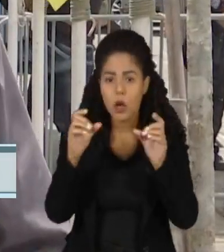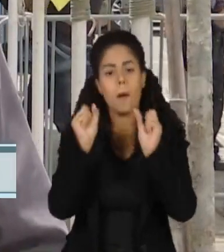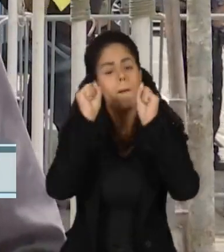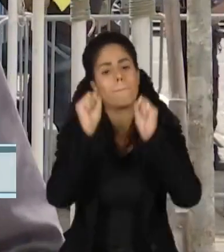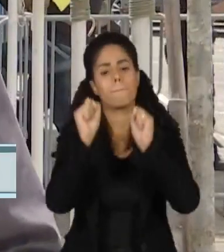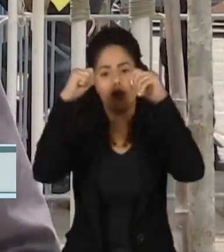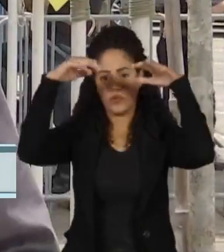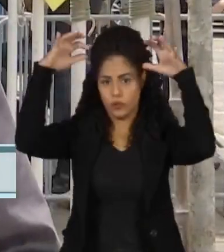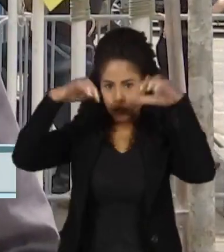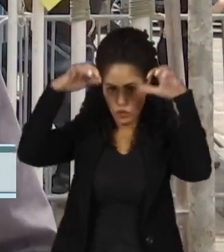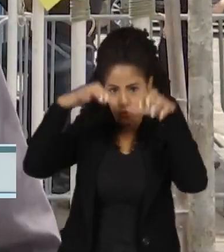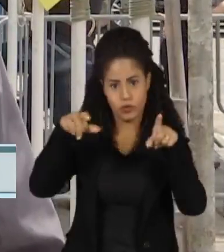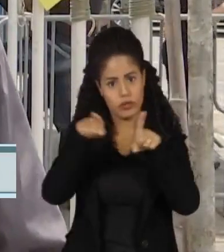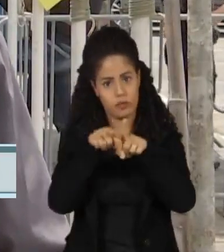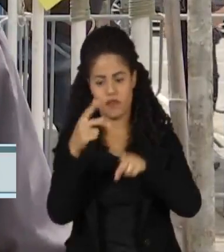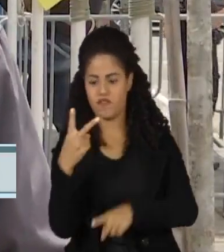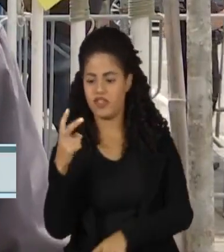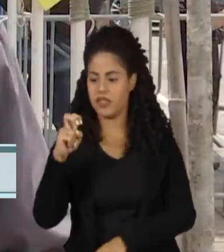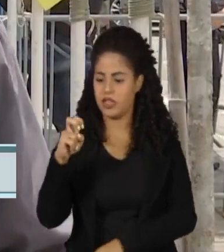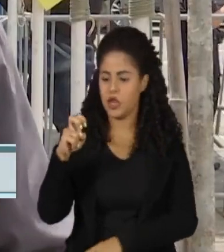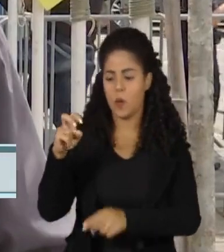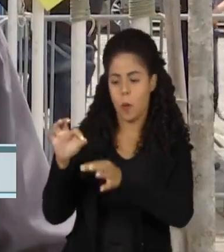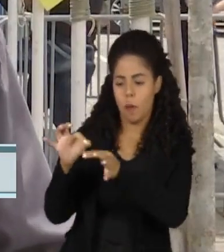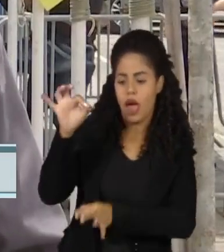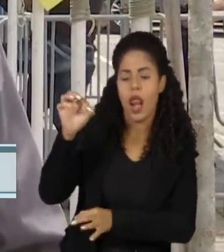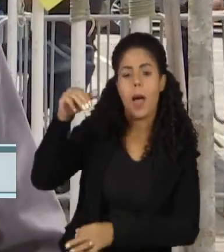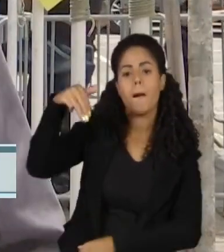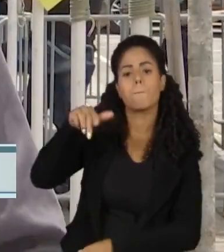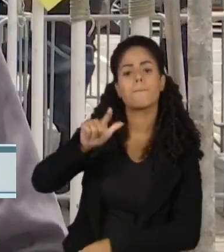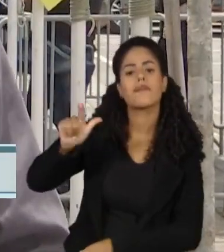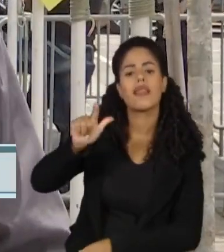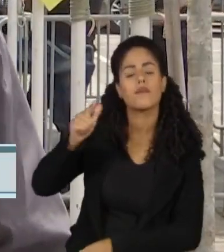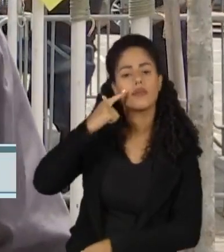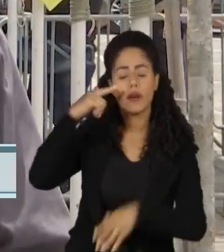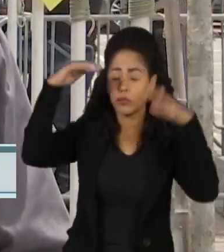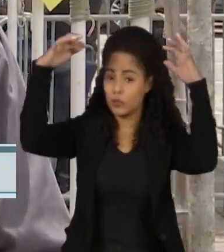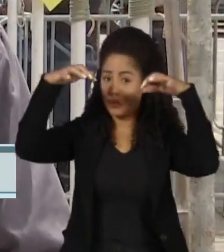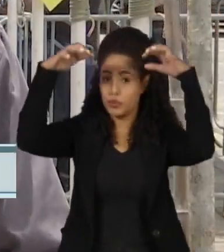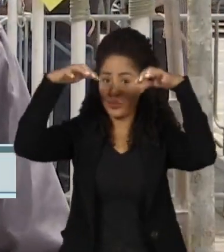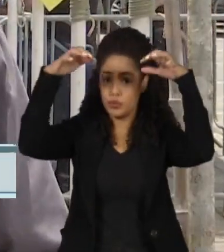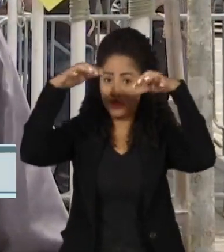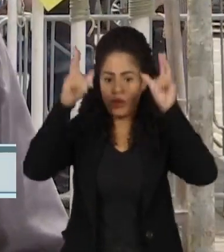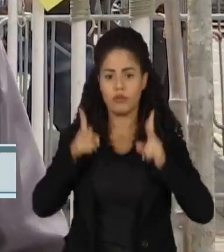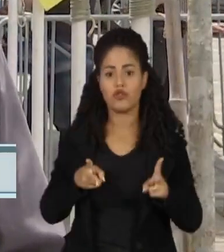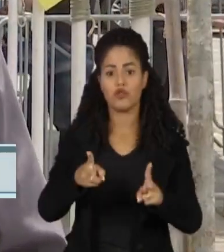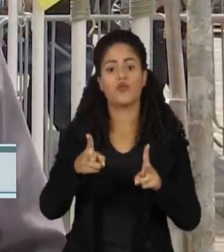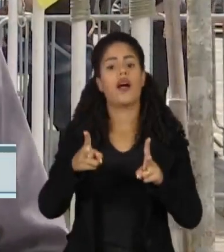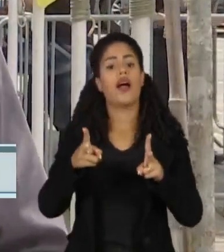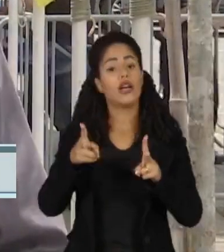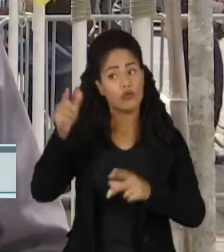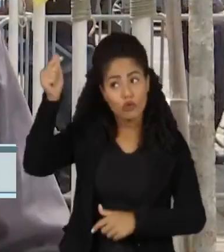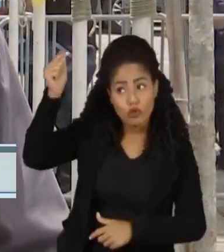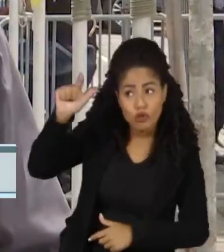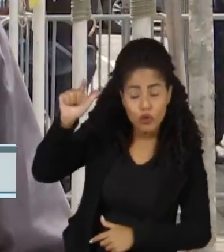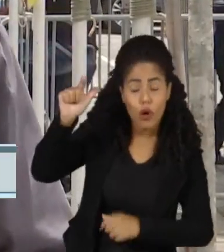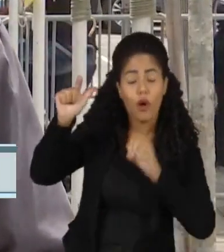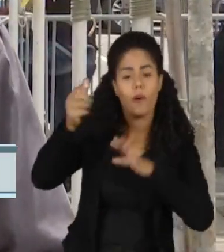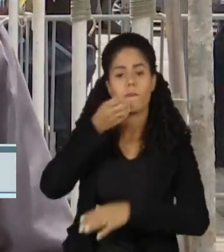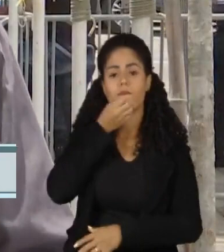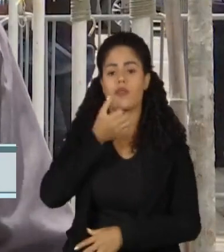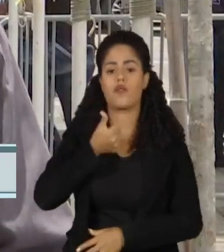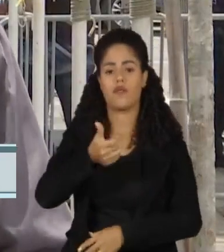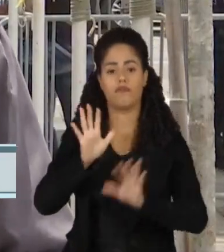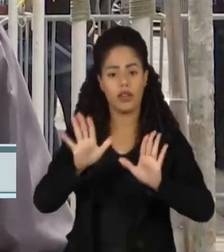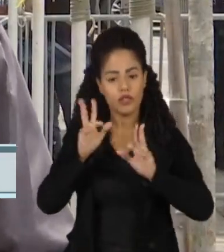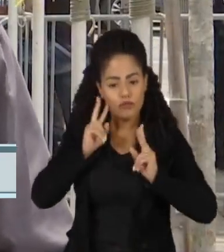25 milímetros por aqui, por isso, torcer para que a chuva se mantenha distante e que as buscas continuem